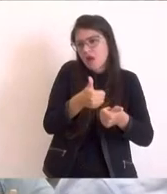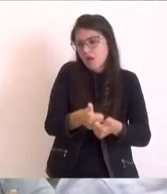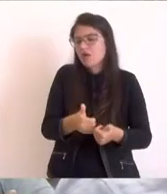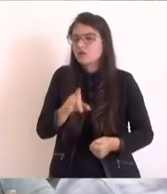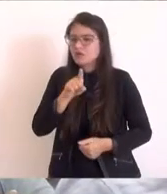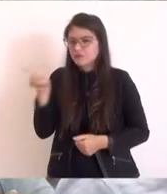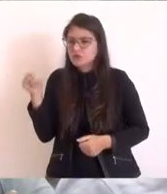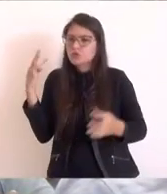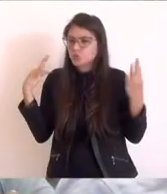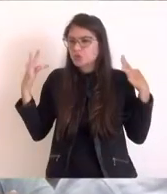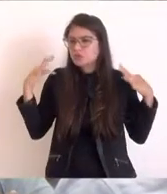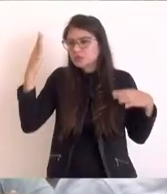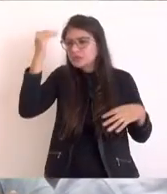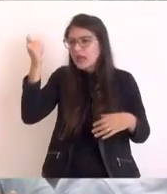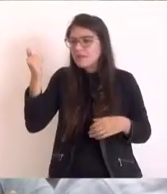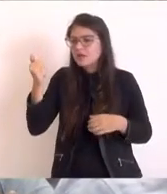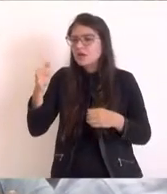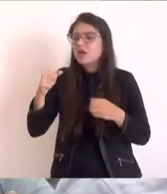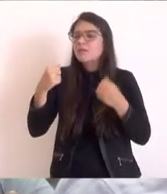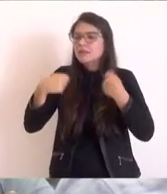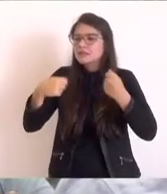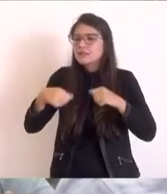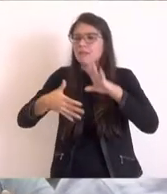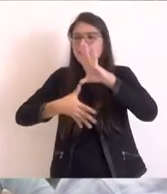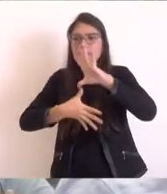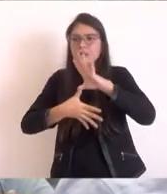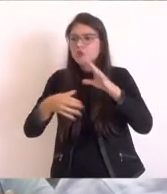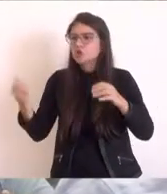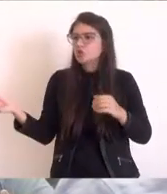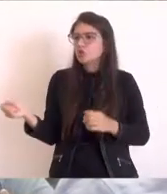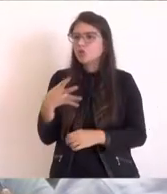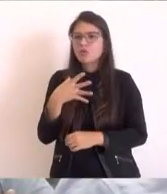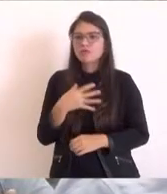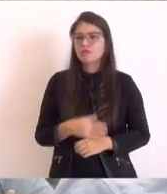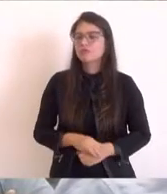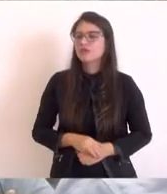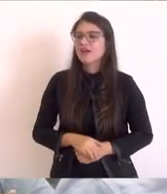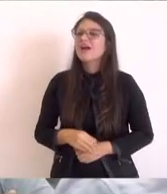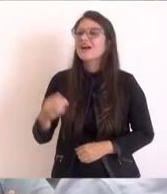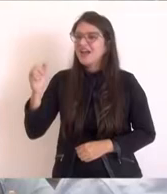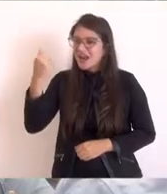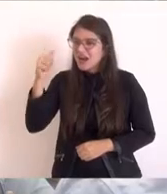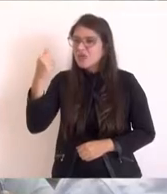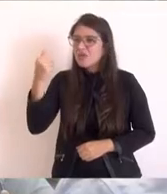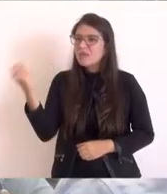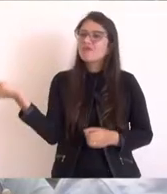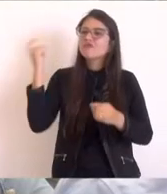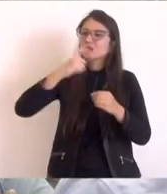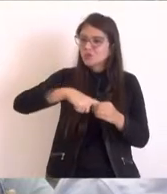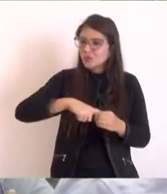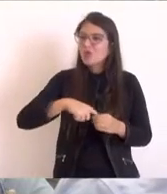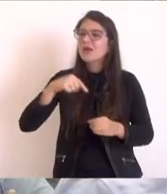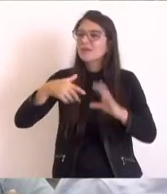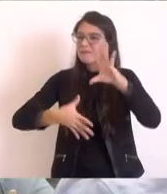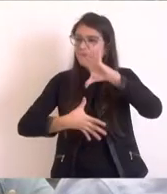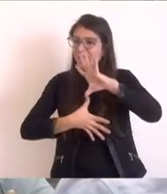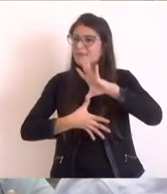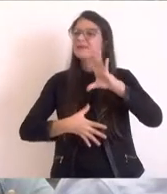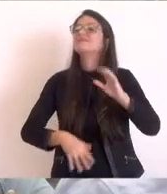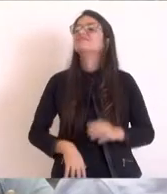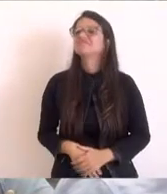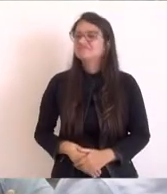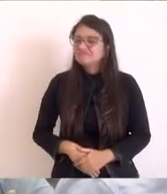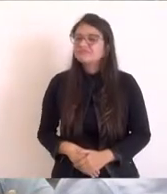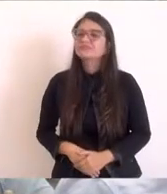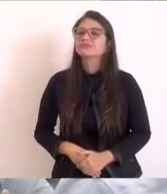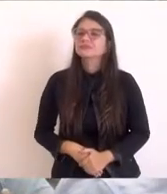reforma do mapa do turismo brasileiro, deputado. E Araruama volta a integrar o nosso mapa e eu acredito que deve voltar a integrar